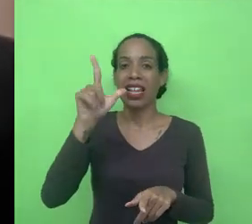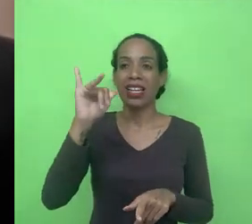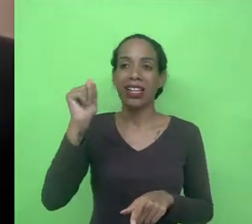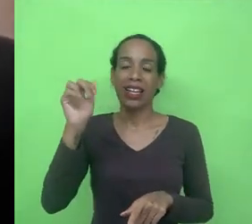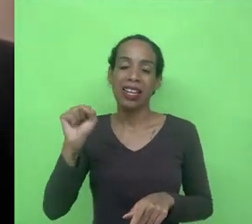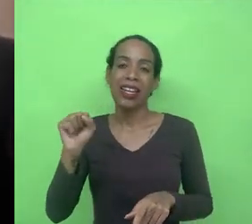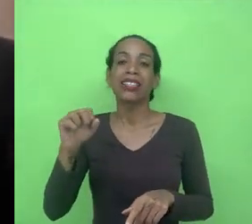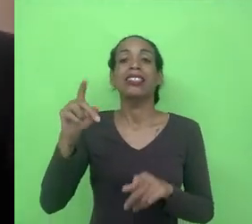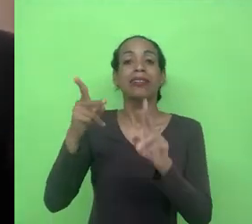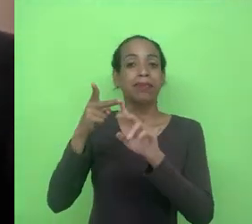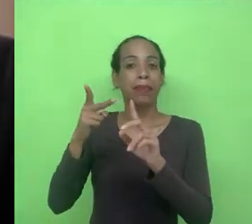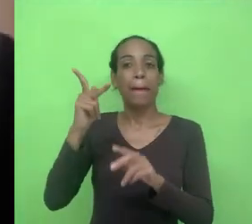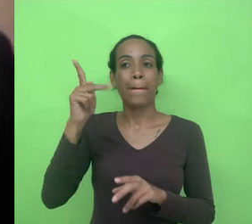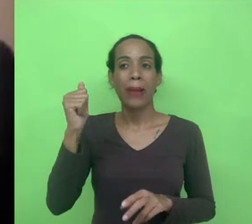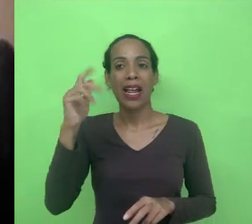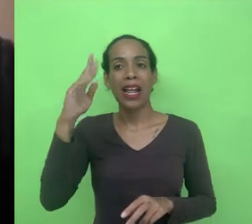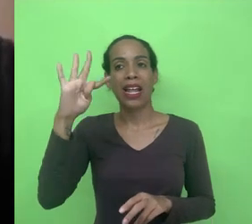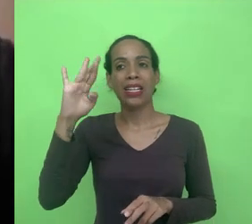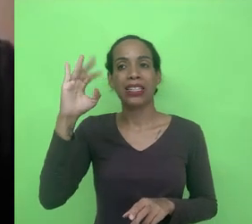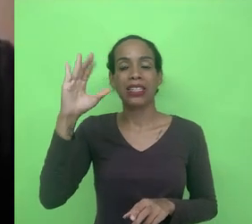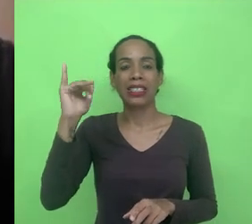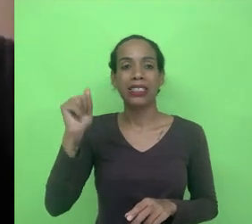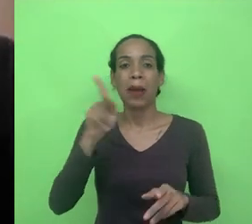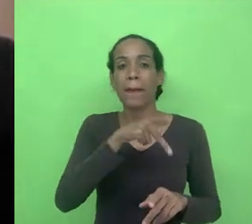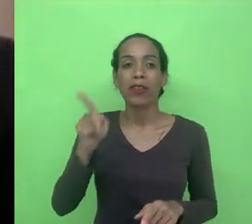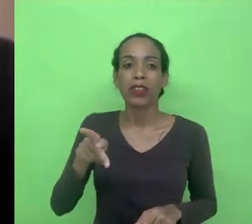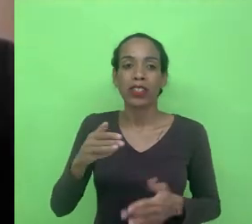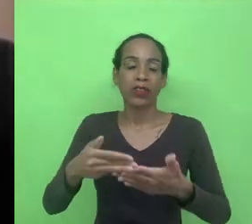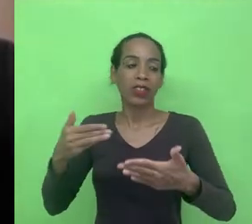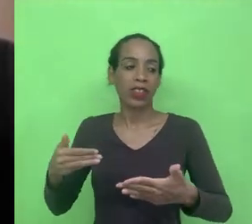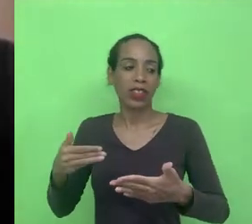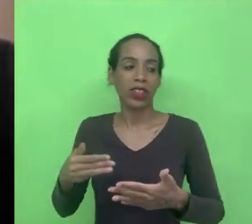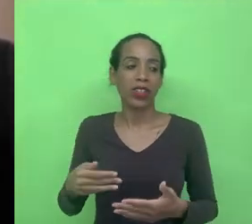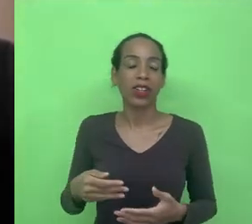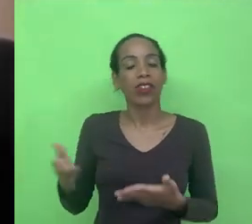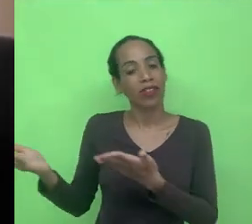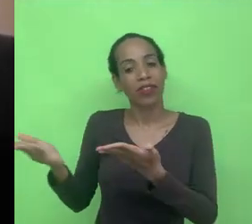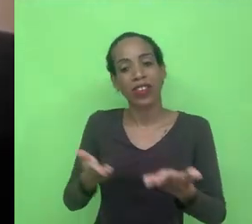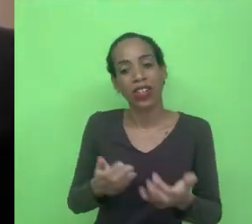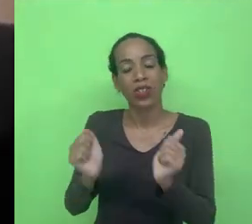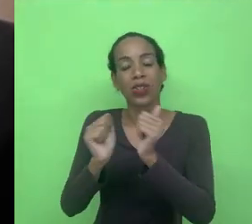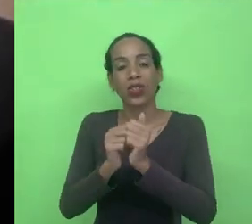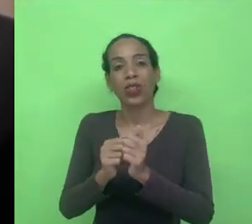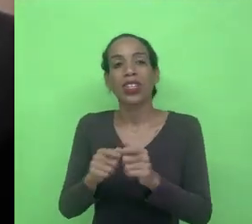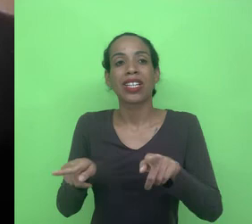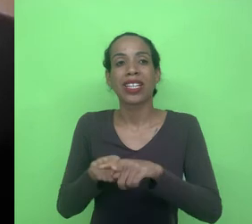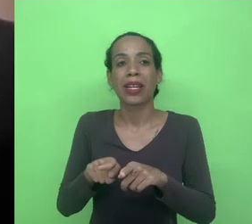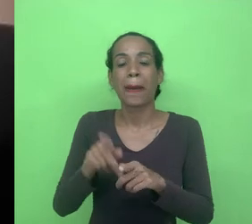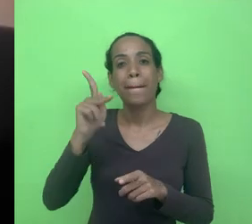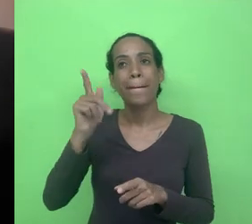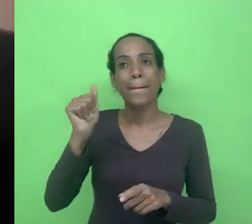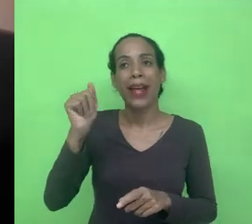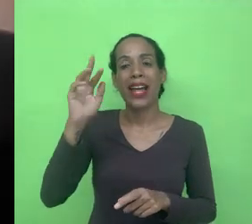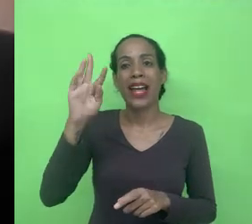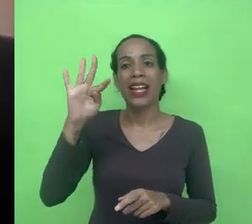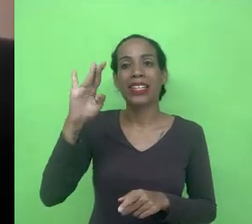Patrícia Elias professor externo aqui gentilmente vindo participar da nossa banca e a Patrícia conselheira aqui